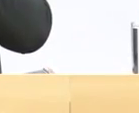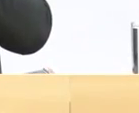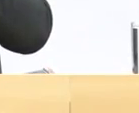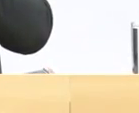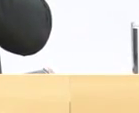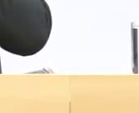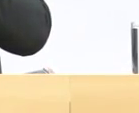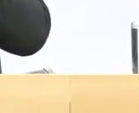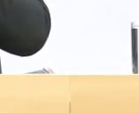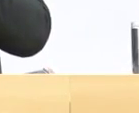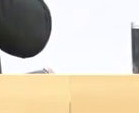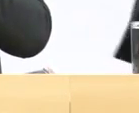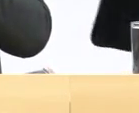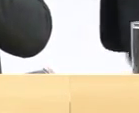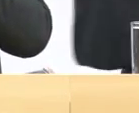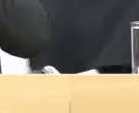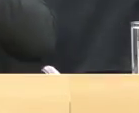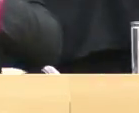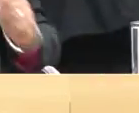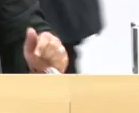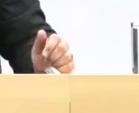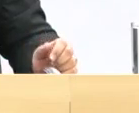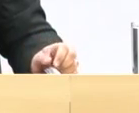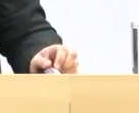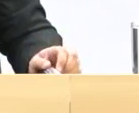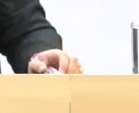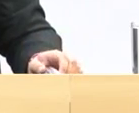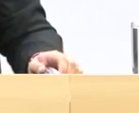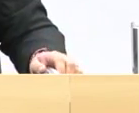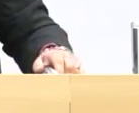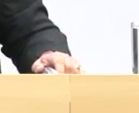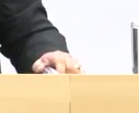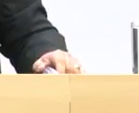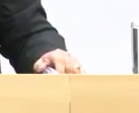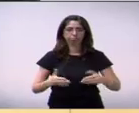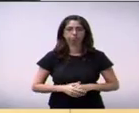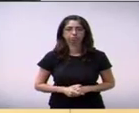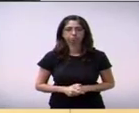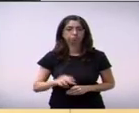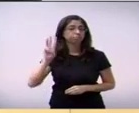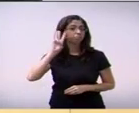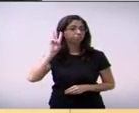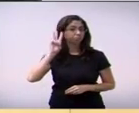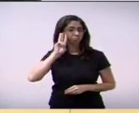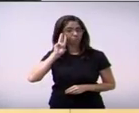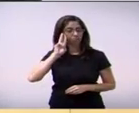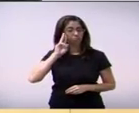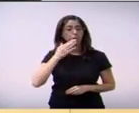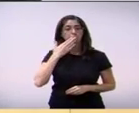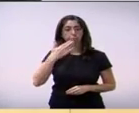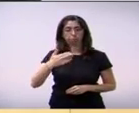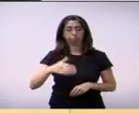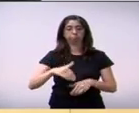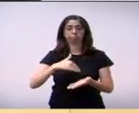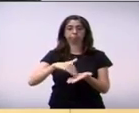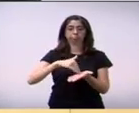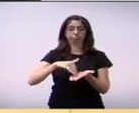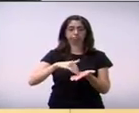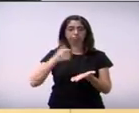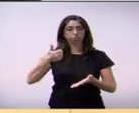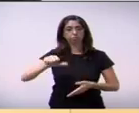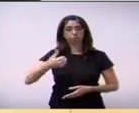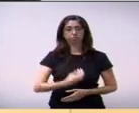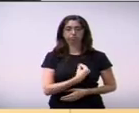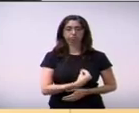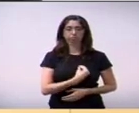ordinária a ser realizada no dia 5 de abril de 2016, terça-feira. Solicito ao senhor secretário que faça o